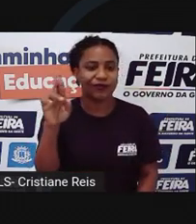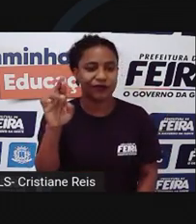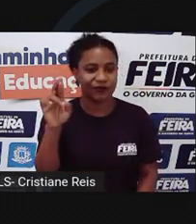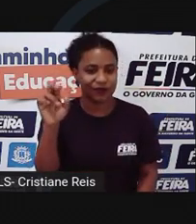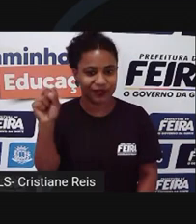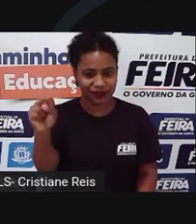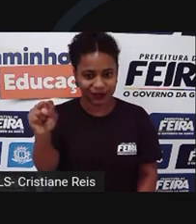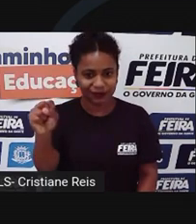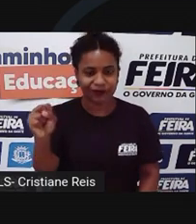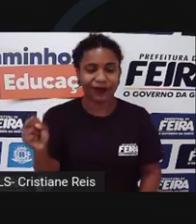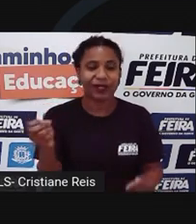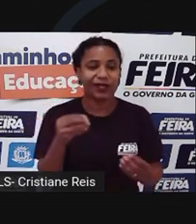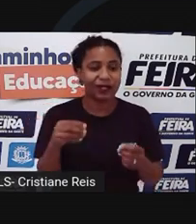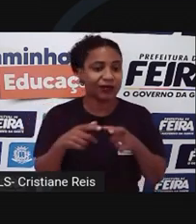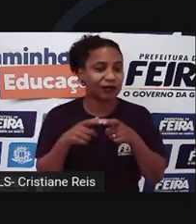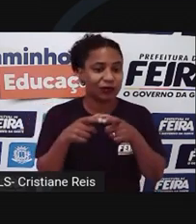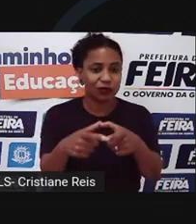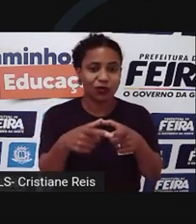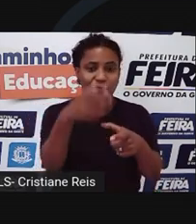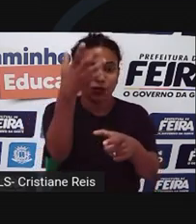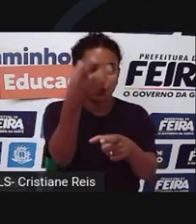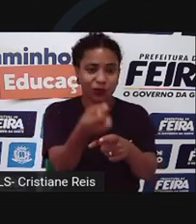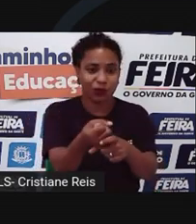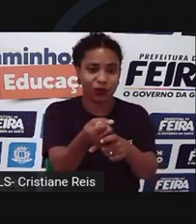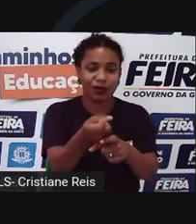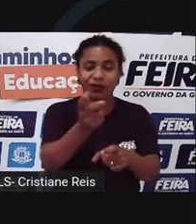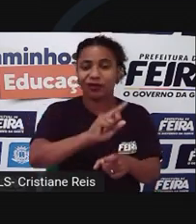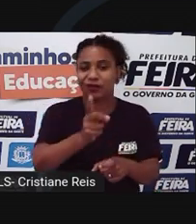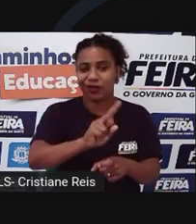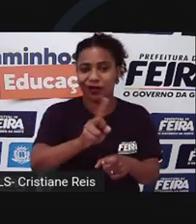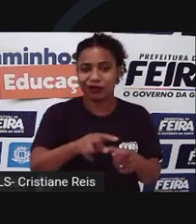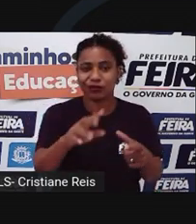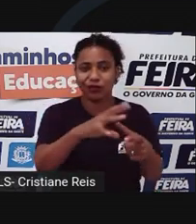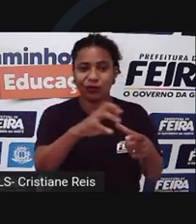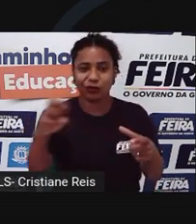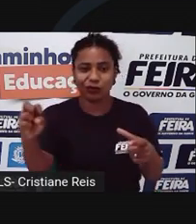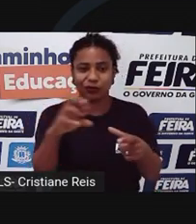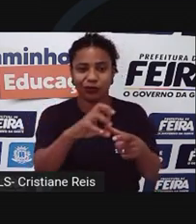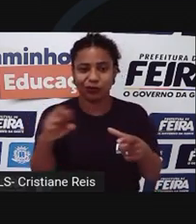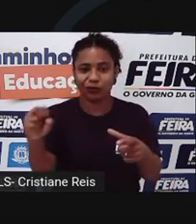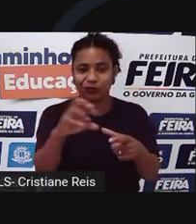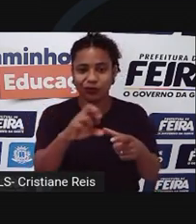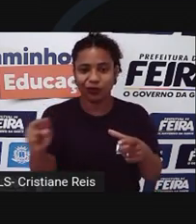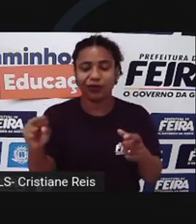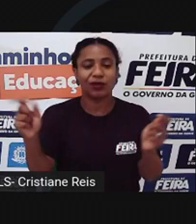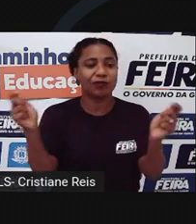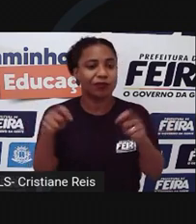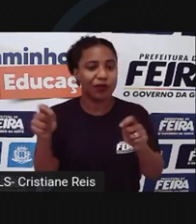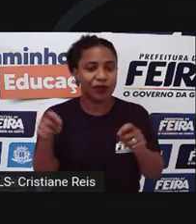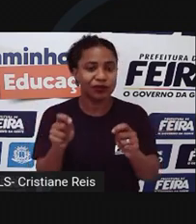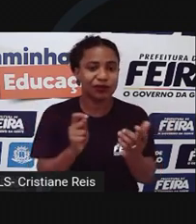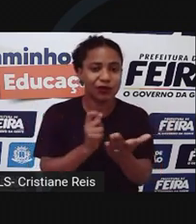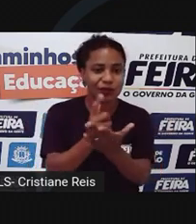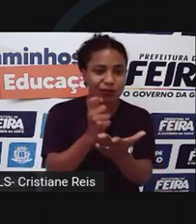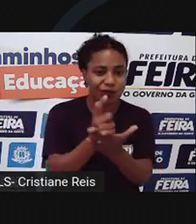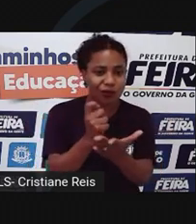disco rígido e têm a capacidade de interceptar e registrar o tráfego de pacotes na rede.